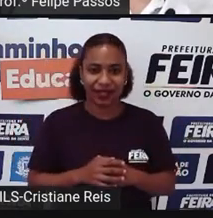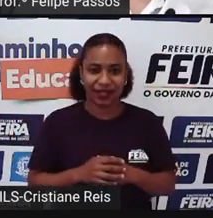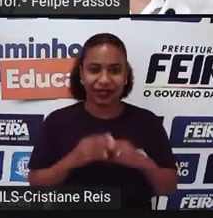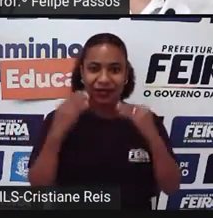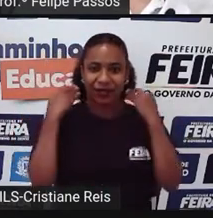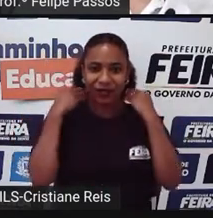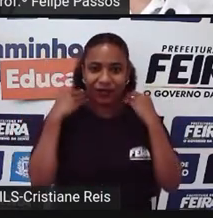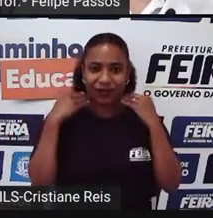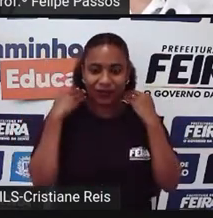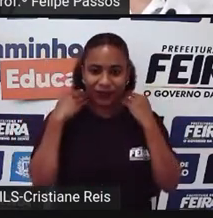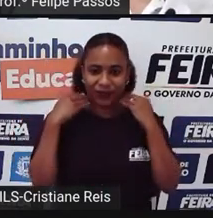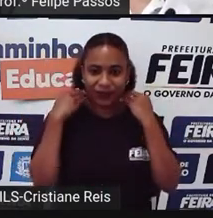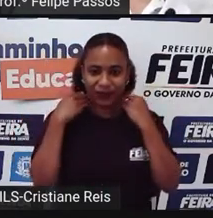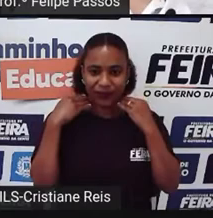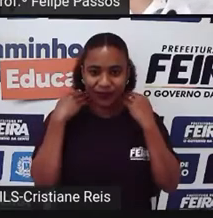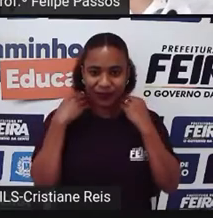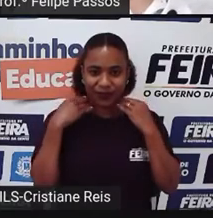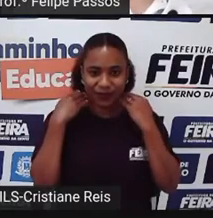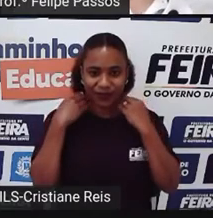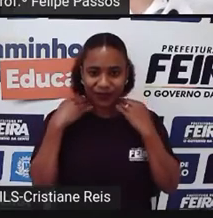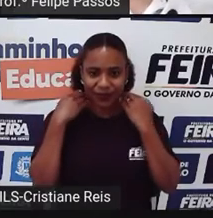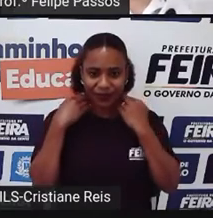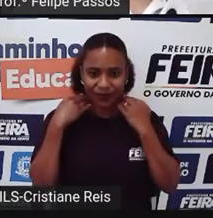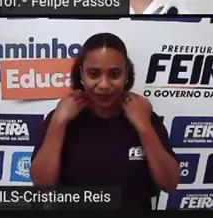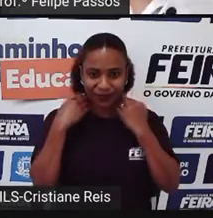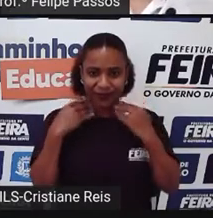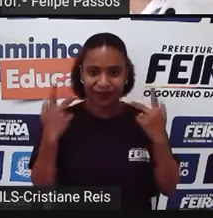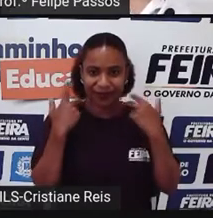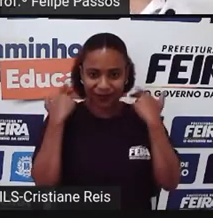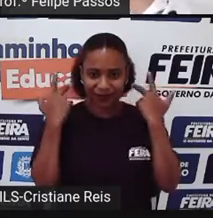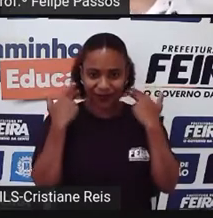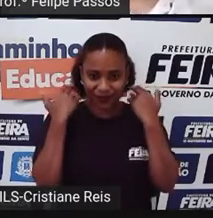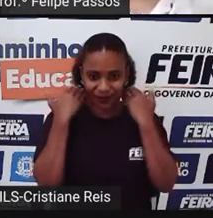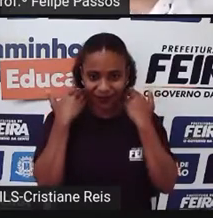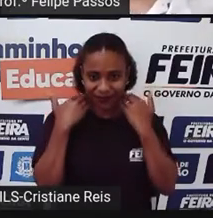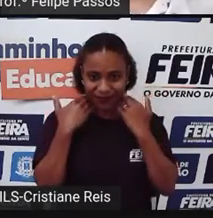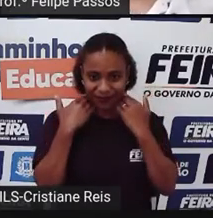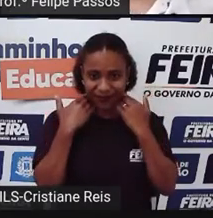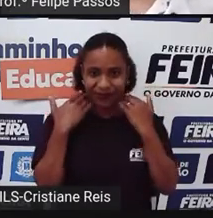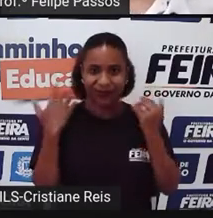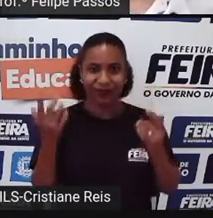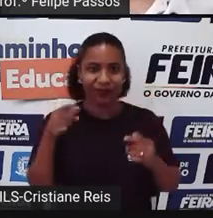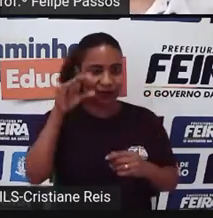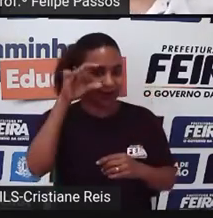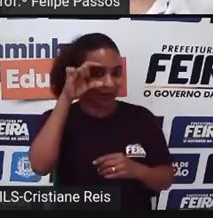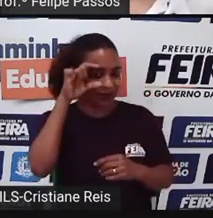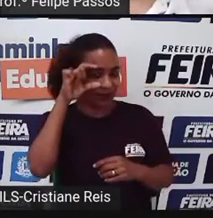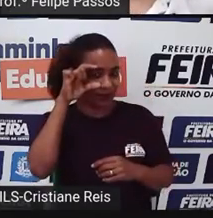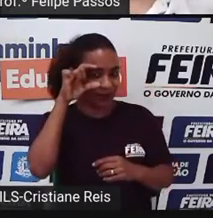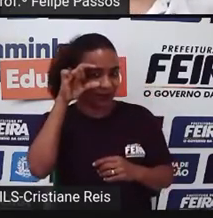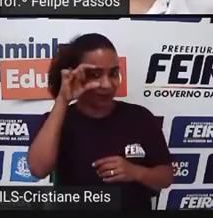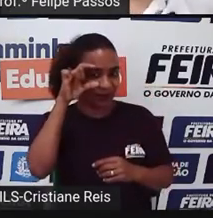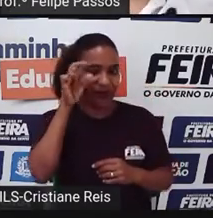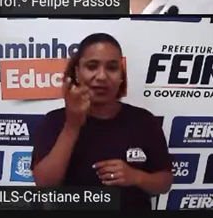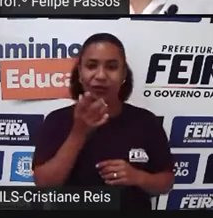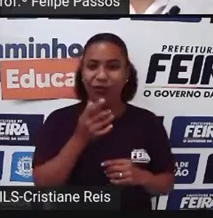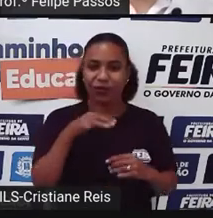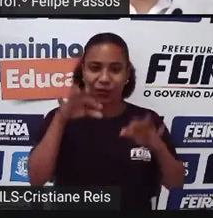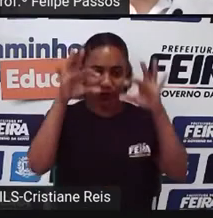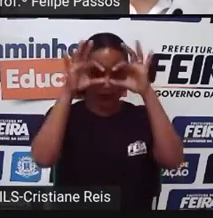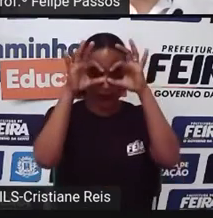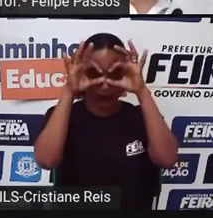No ombro, tá? O corte de cabelo vai até o ombro Tenho óculos de forma redonda